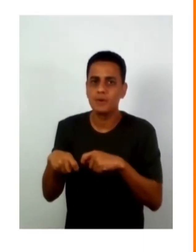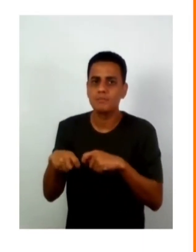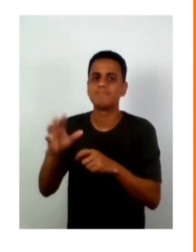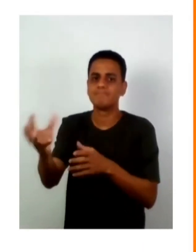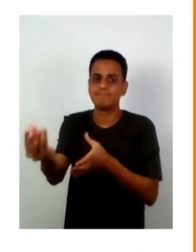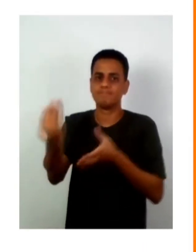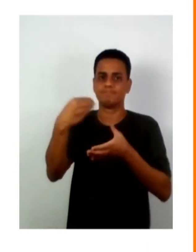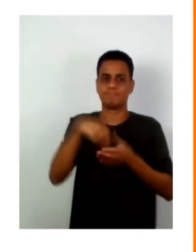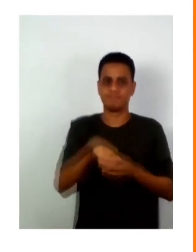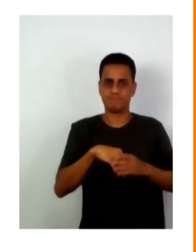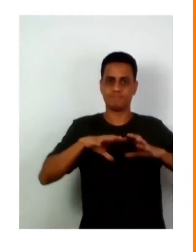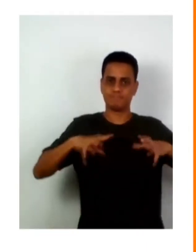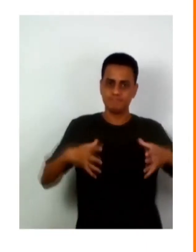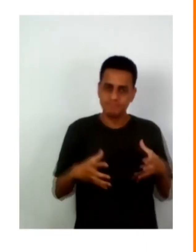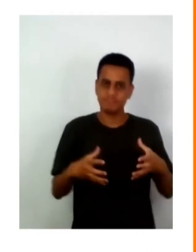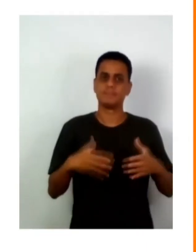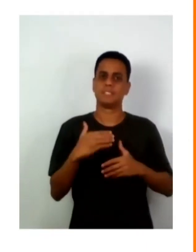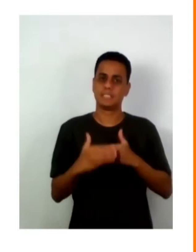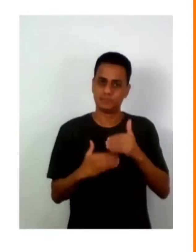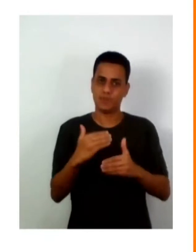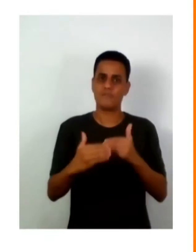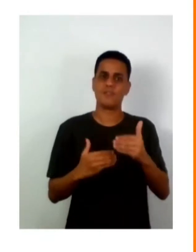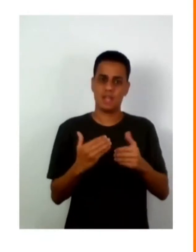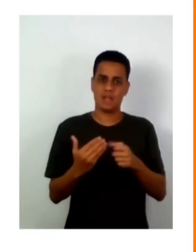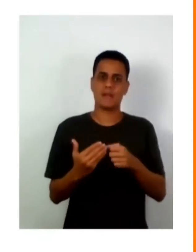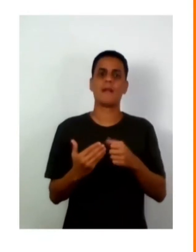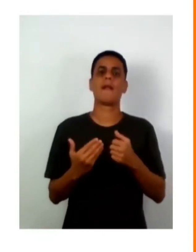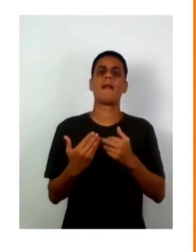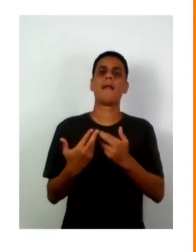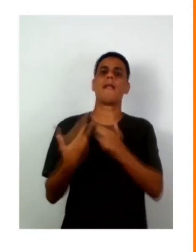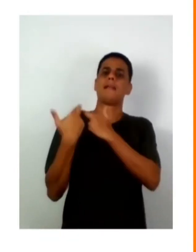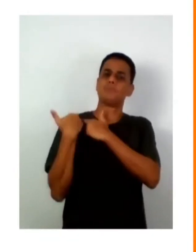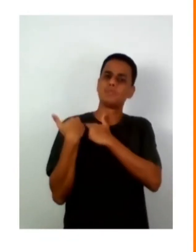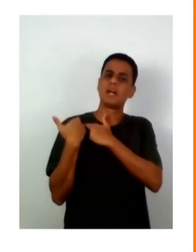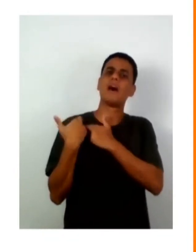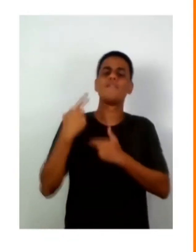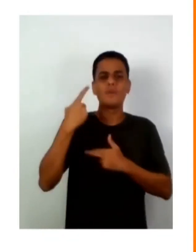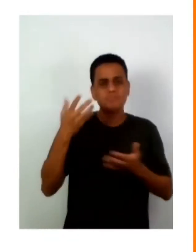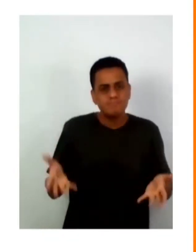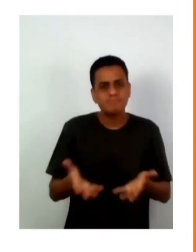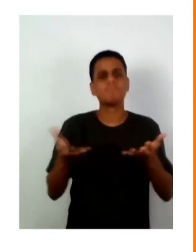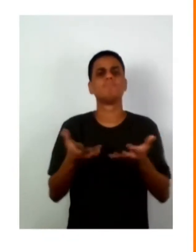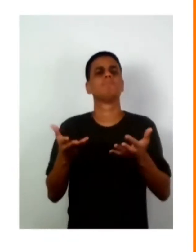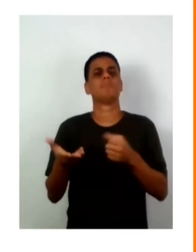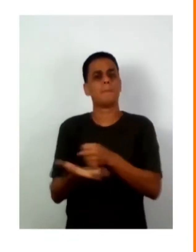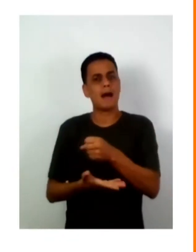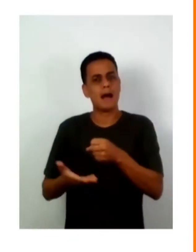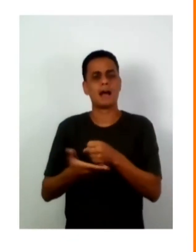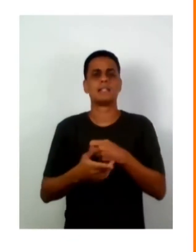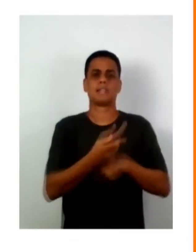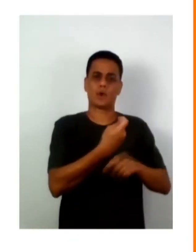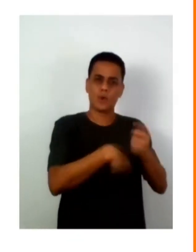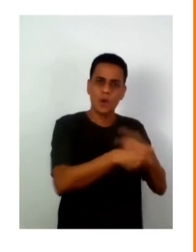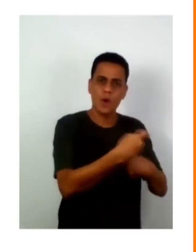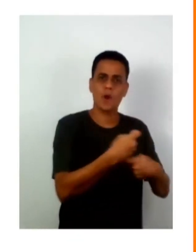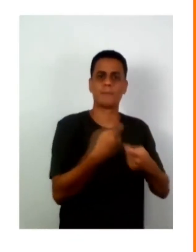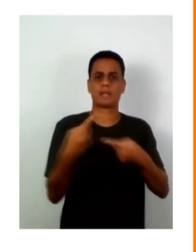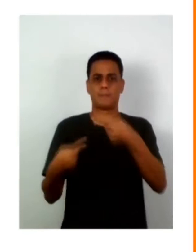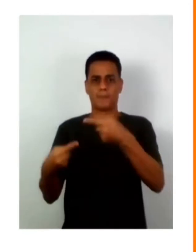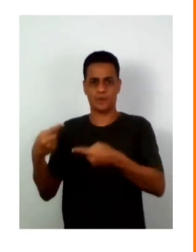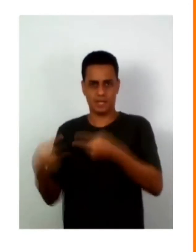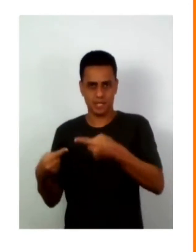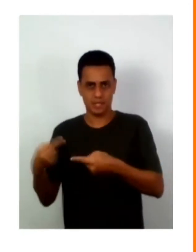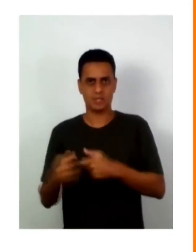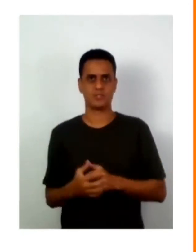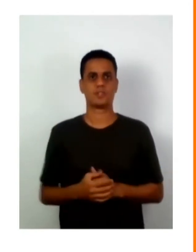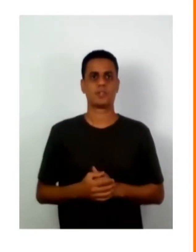papel é exercido a partir das bases, mas também é uma visão econômica e política. Então, uma visão